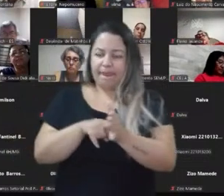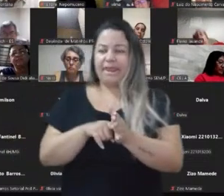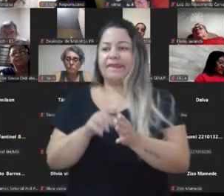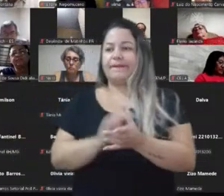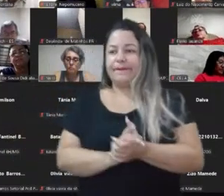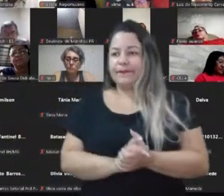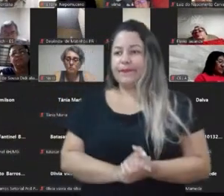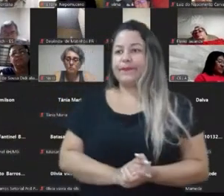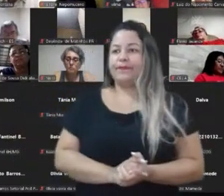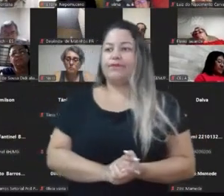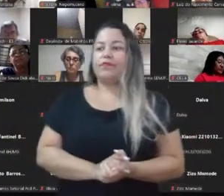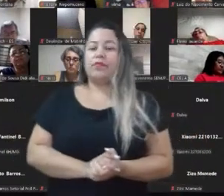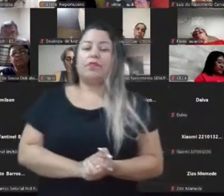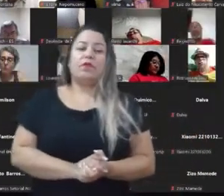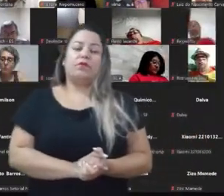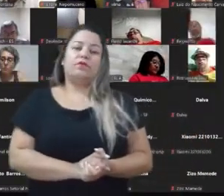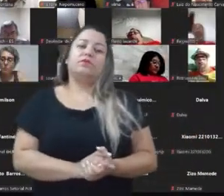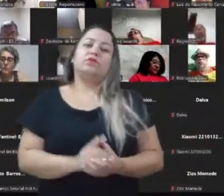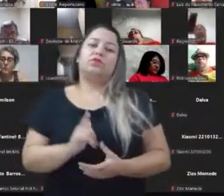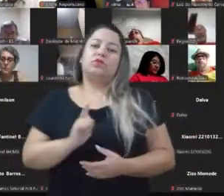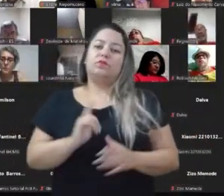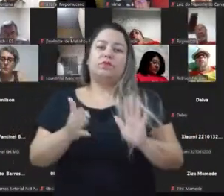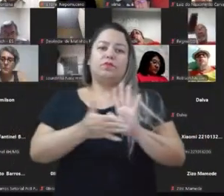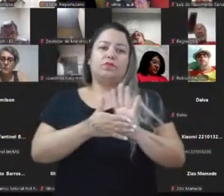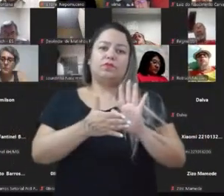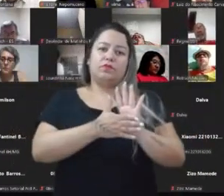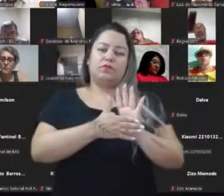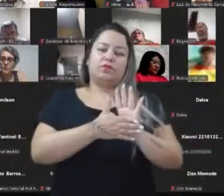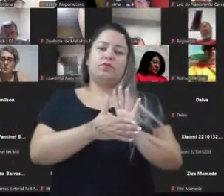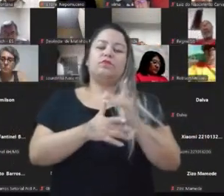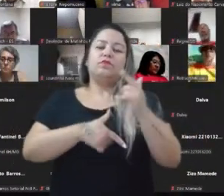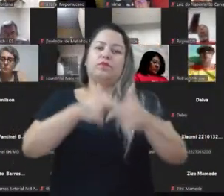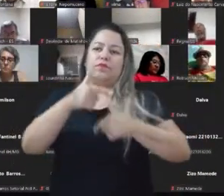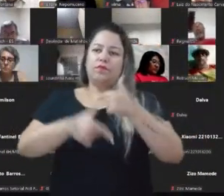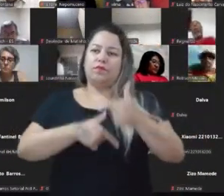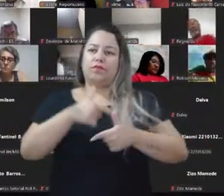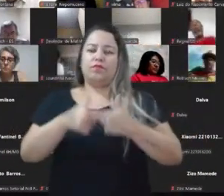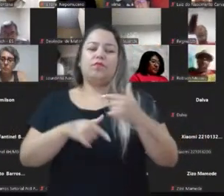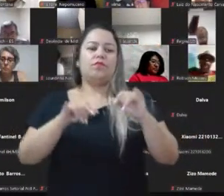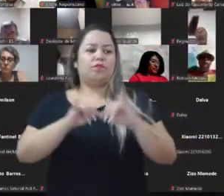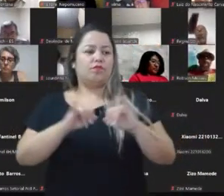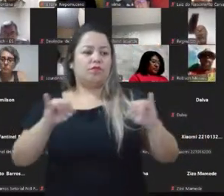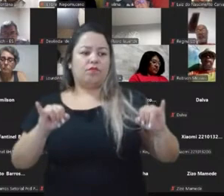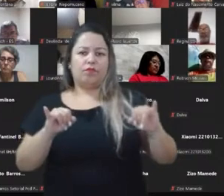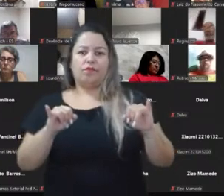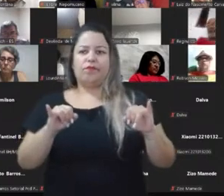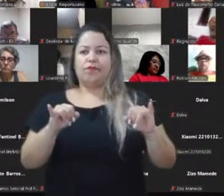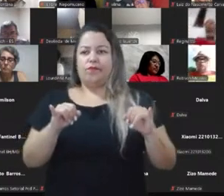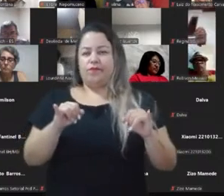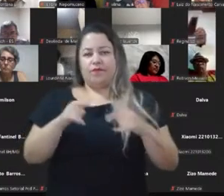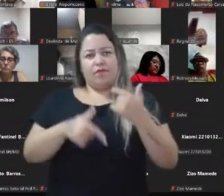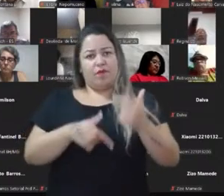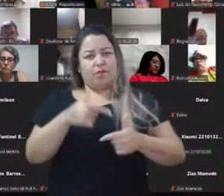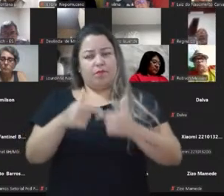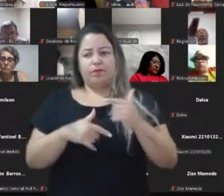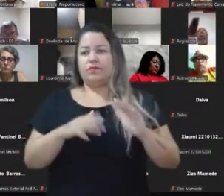lá e se avisavam. Tinha proposta de emprego de uma pizzaria, eles iam lá e se avisavam. Tinha a questão de